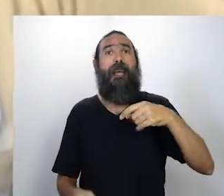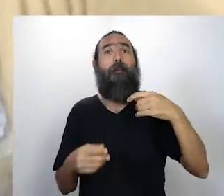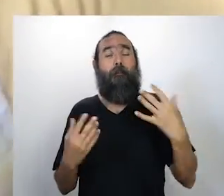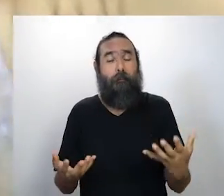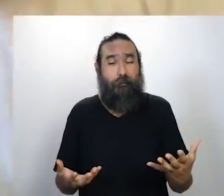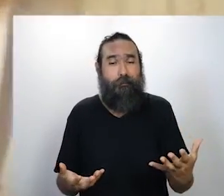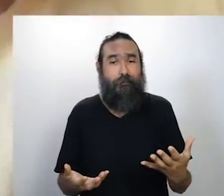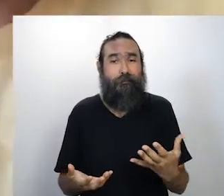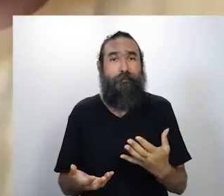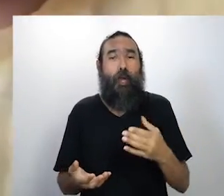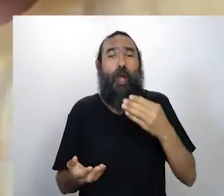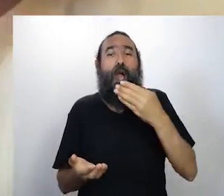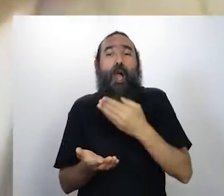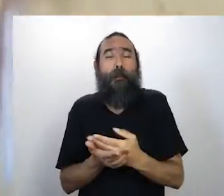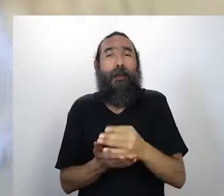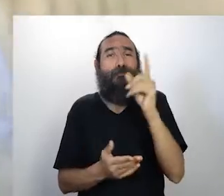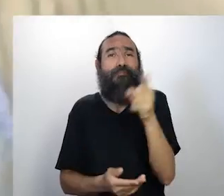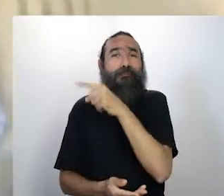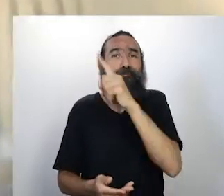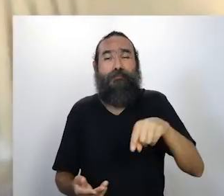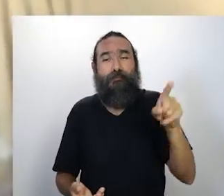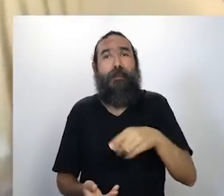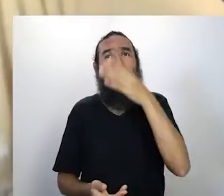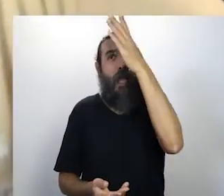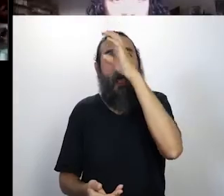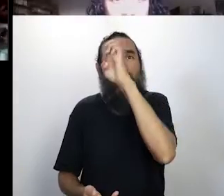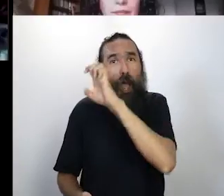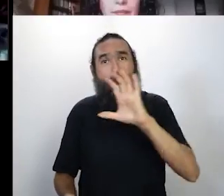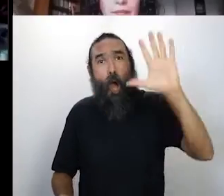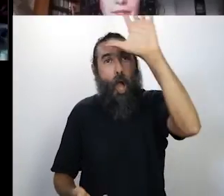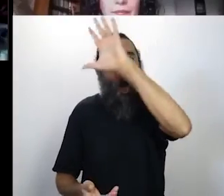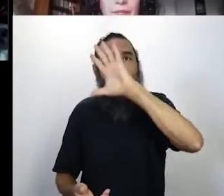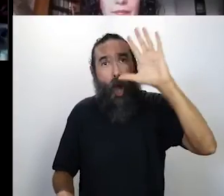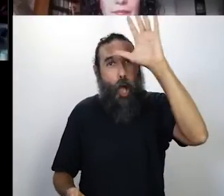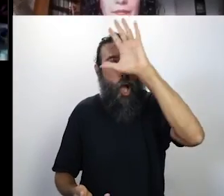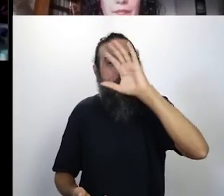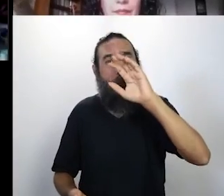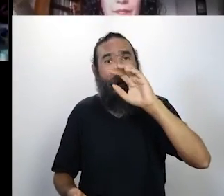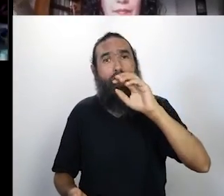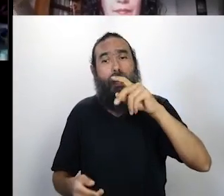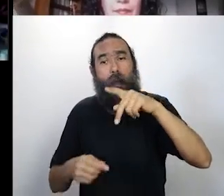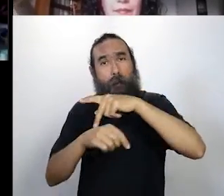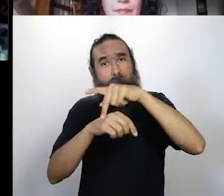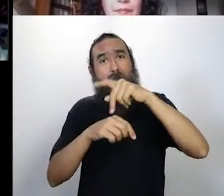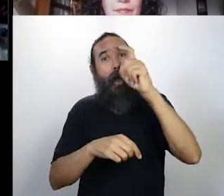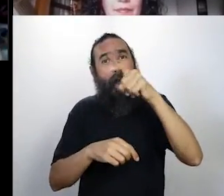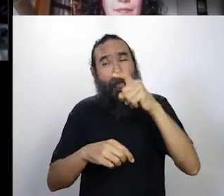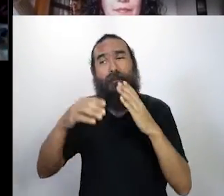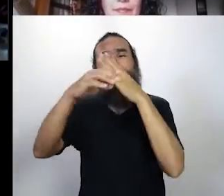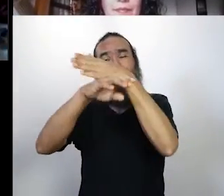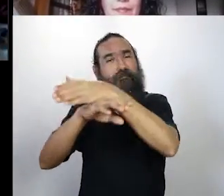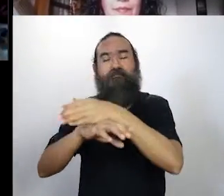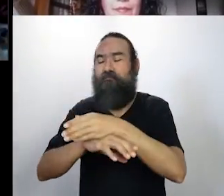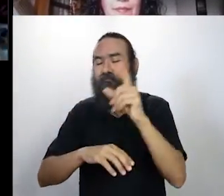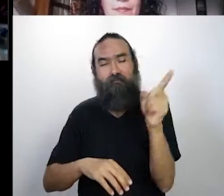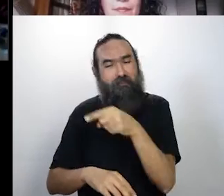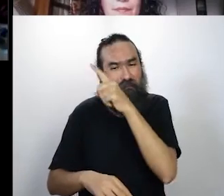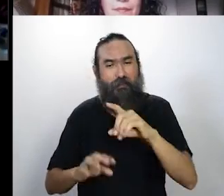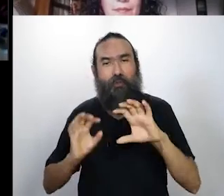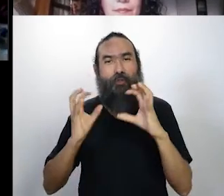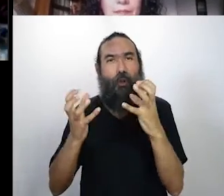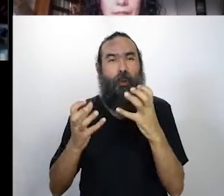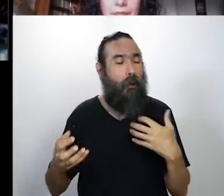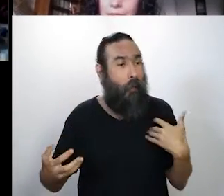cair, já foram cancelando, os festivais todos da Europa cancelados. E aí, é isso aí. A gente ficou aqui meio desesperado.